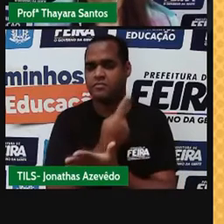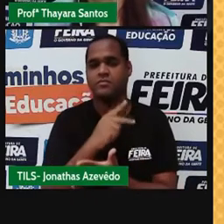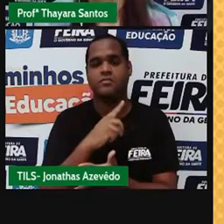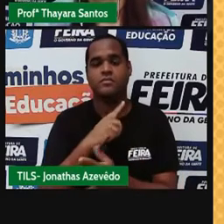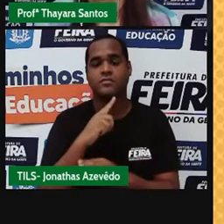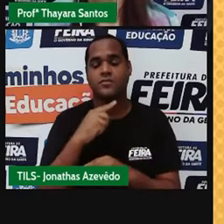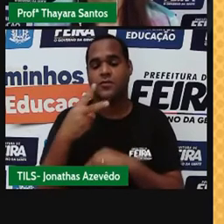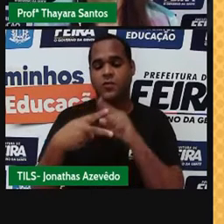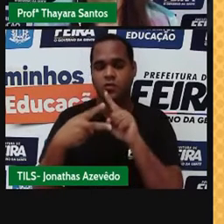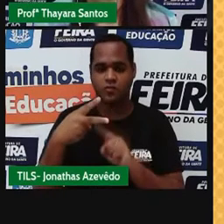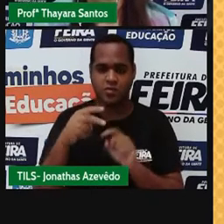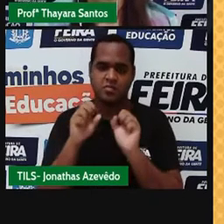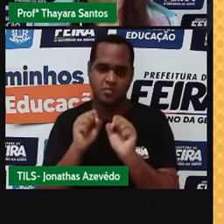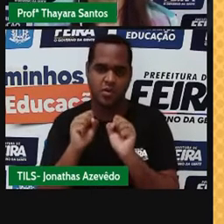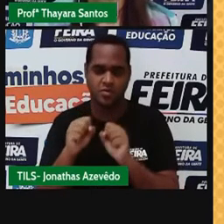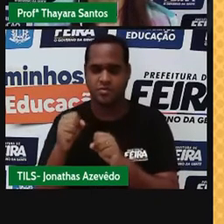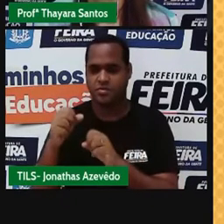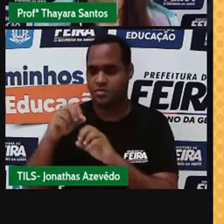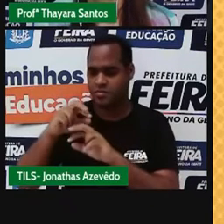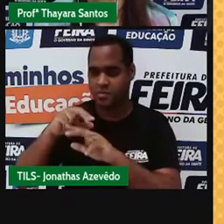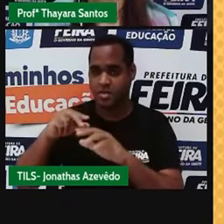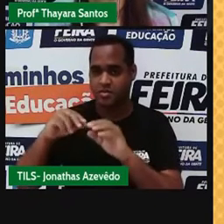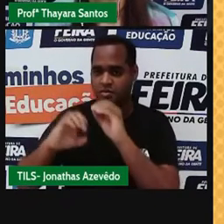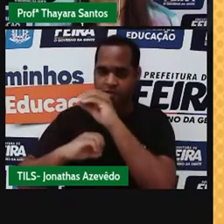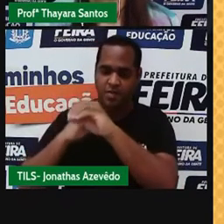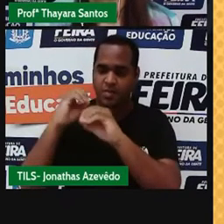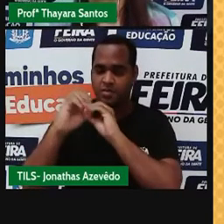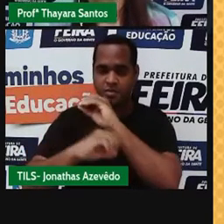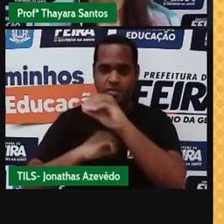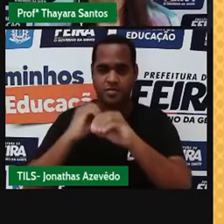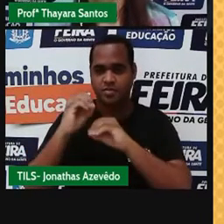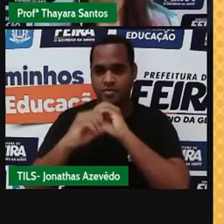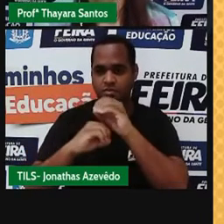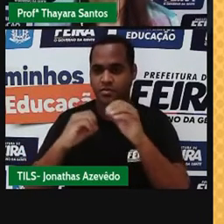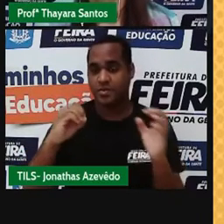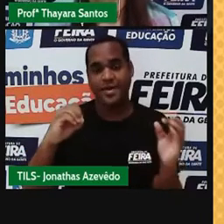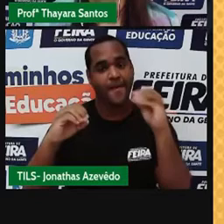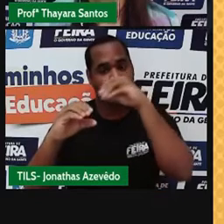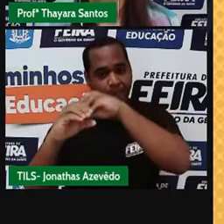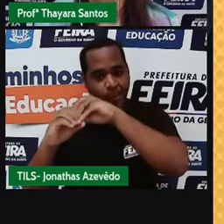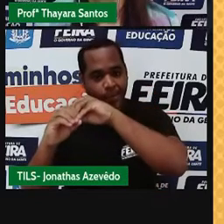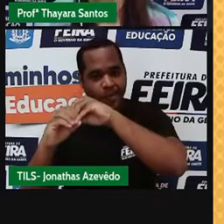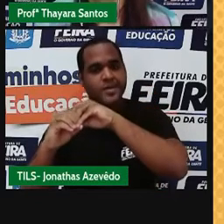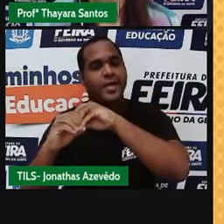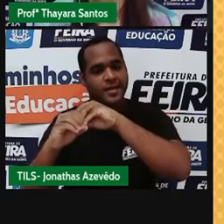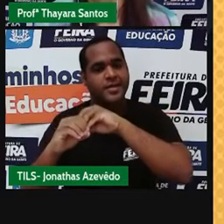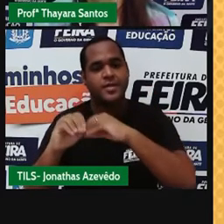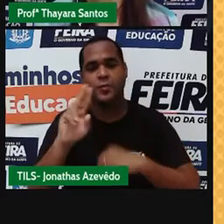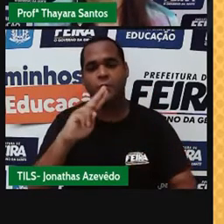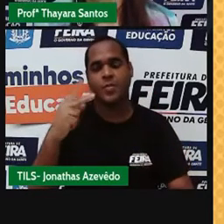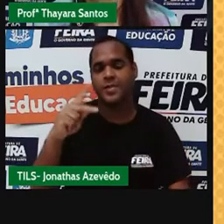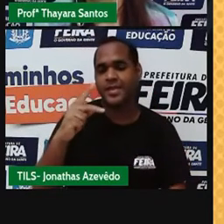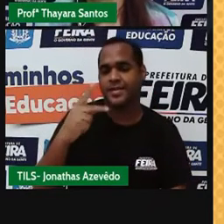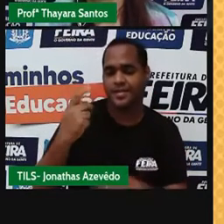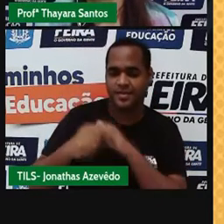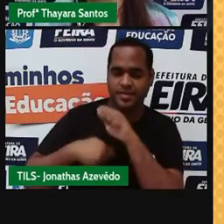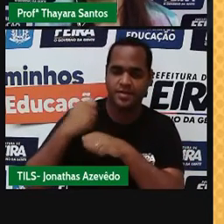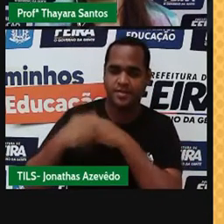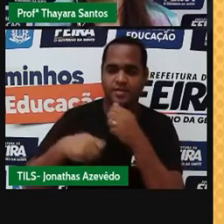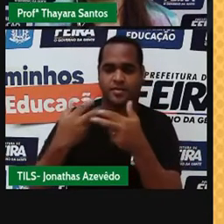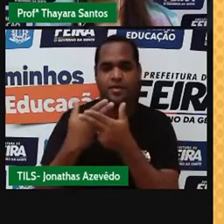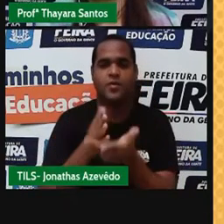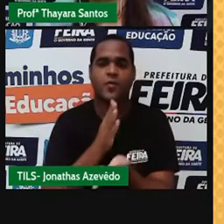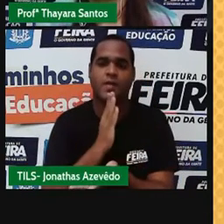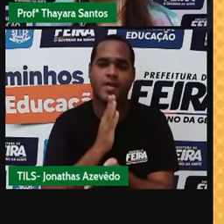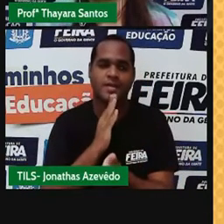tipos de partícula. Os elétrons ficariam dentro de uma grande partícula. Este modelo atômico ficou conhecido como